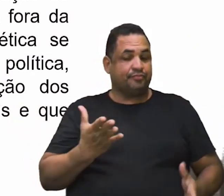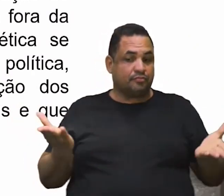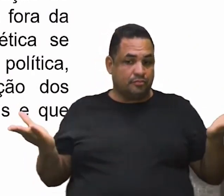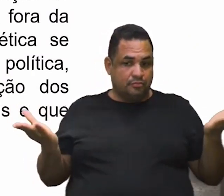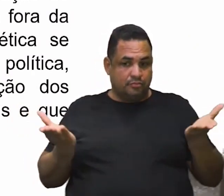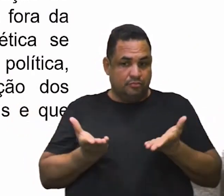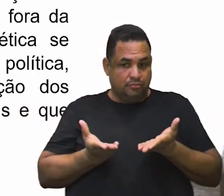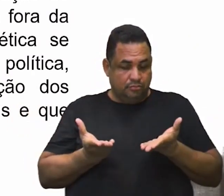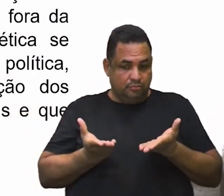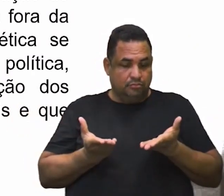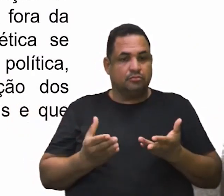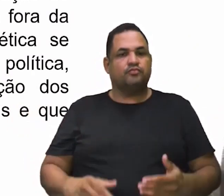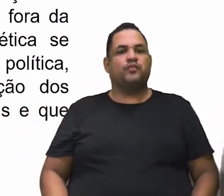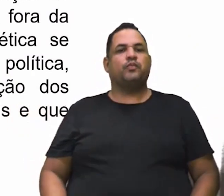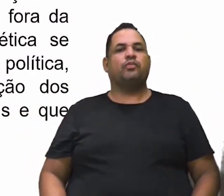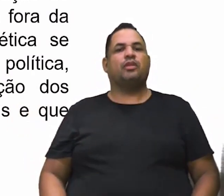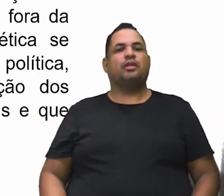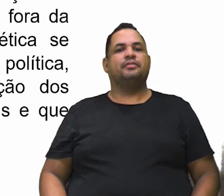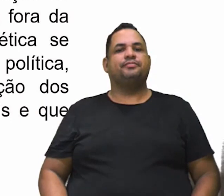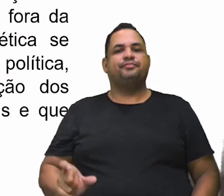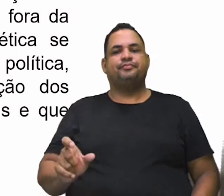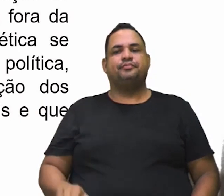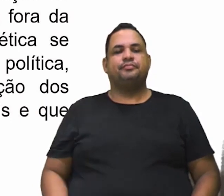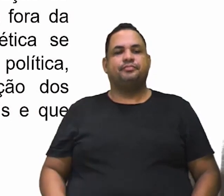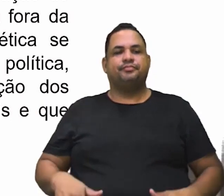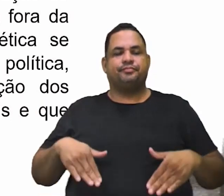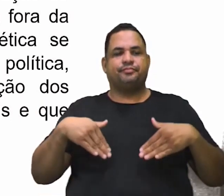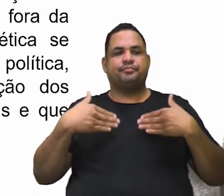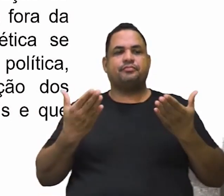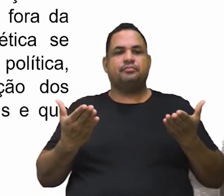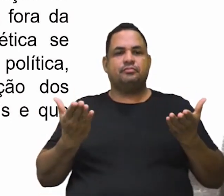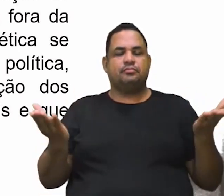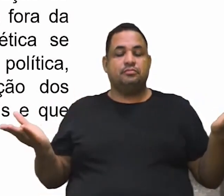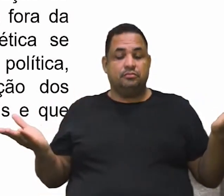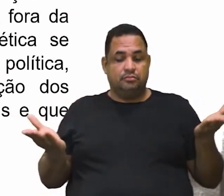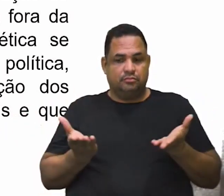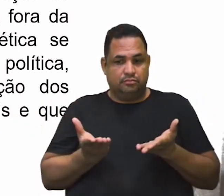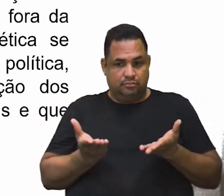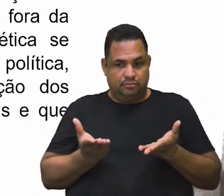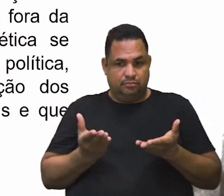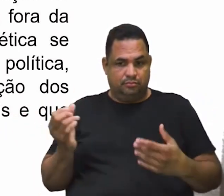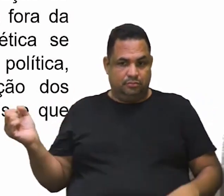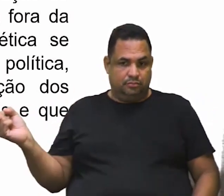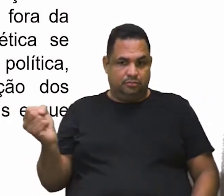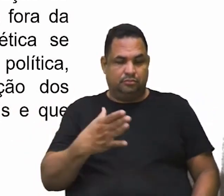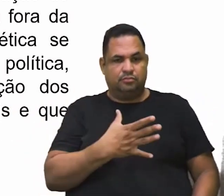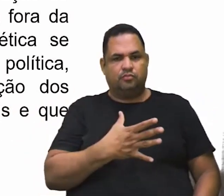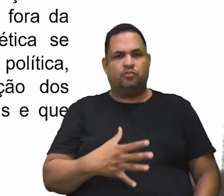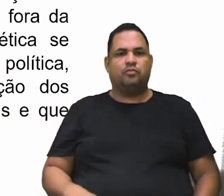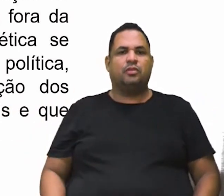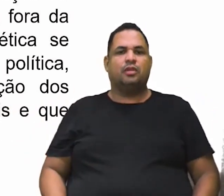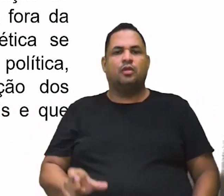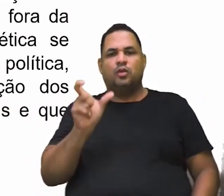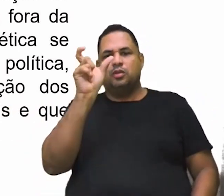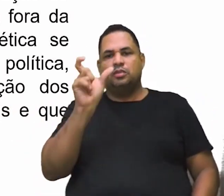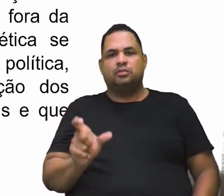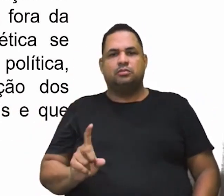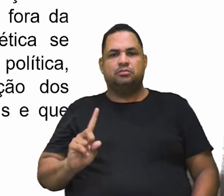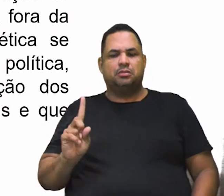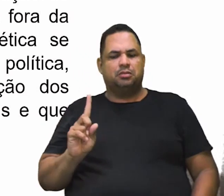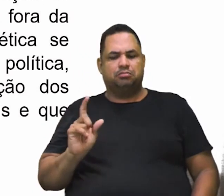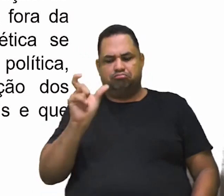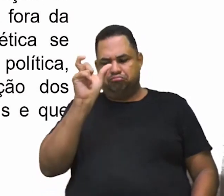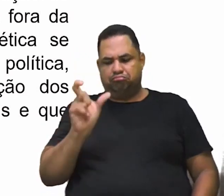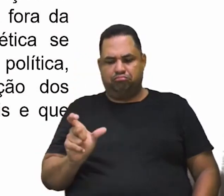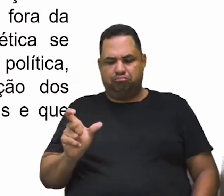ok? É hoje, né? Quando se fala contemporâneo, é hoje. O sujeito não é mais um